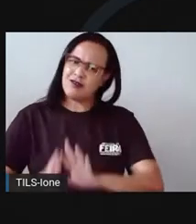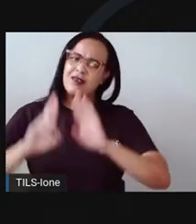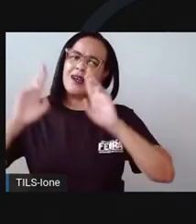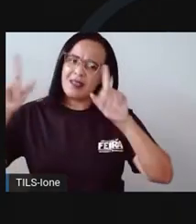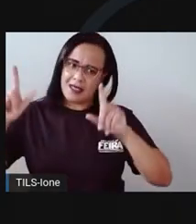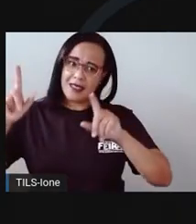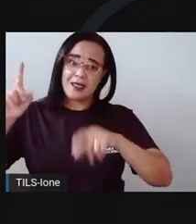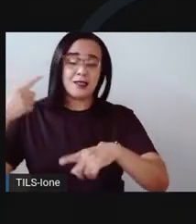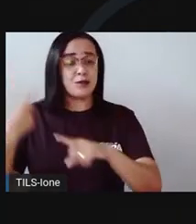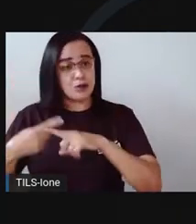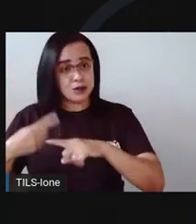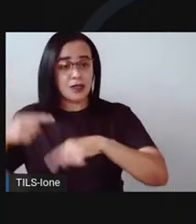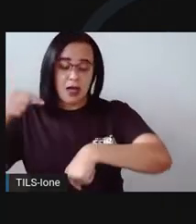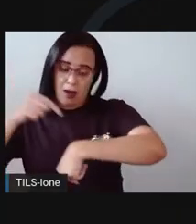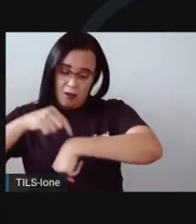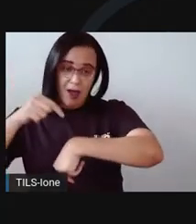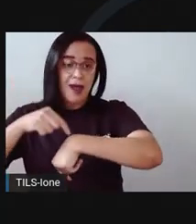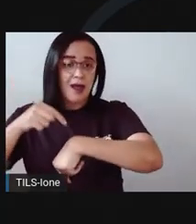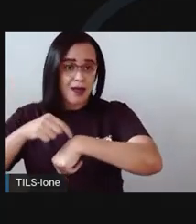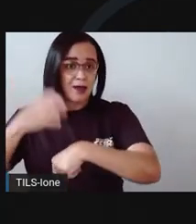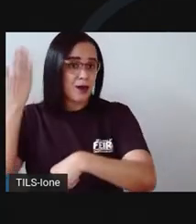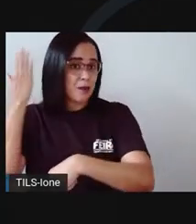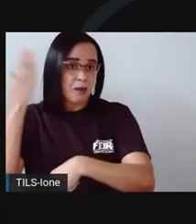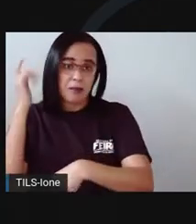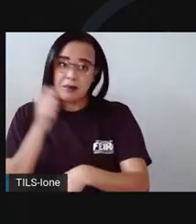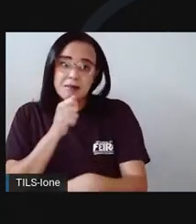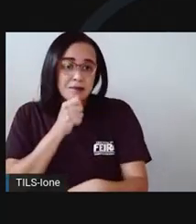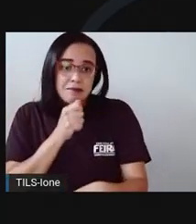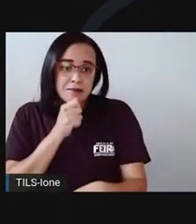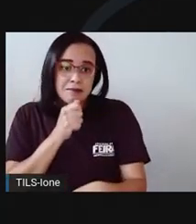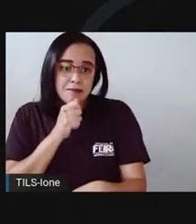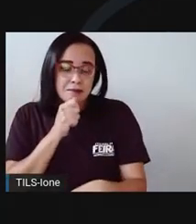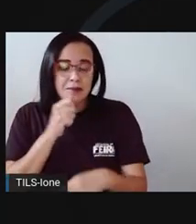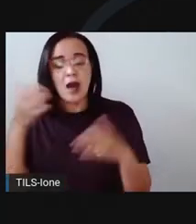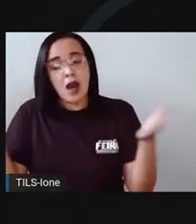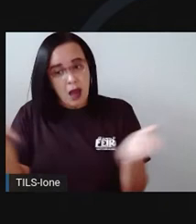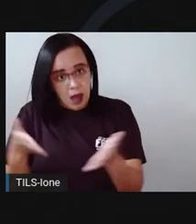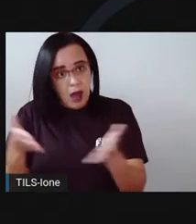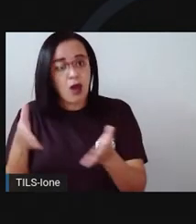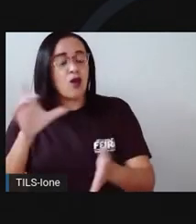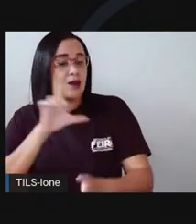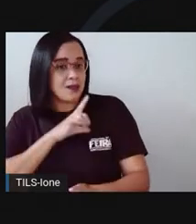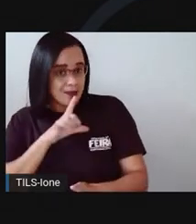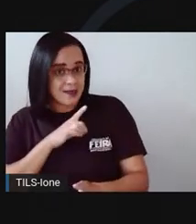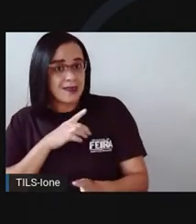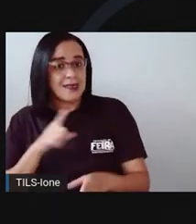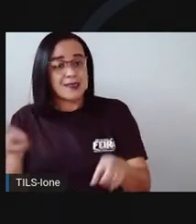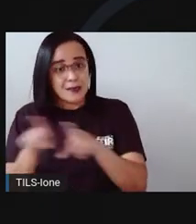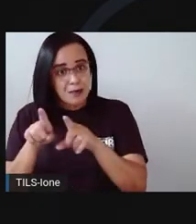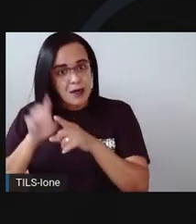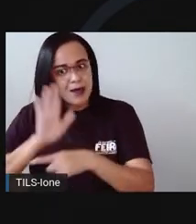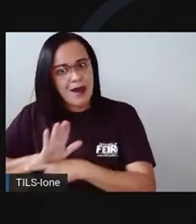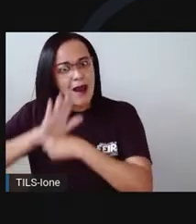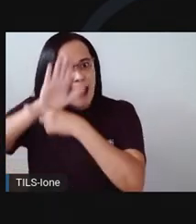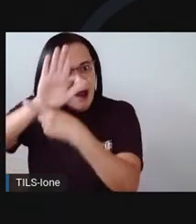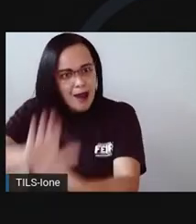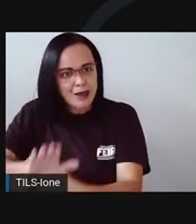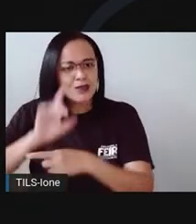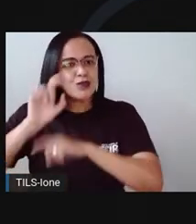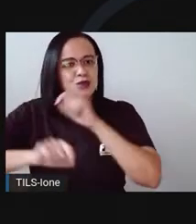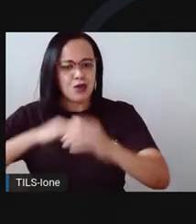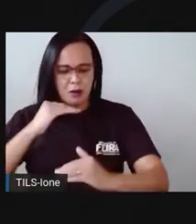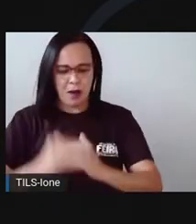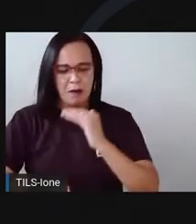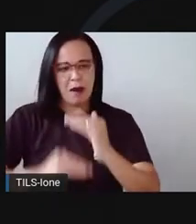eles foram bem úteis para diversas coisas e nos ajudou a desenvolver as formas de medir o tempo que utilizamos atualmente.